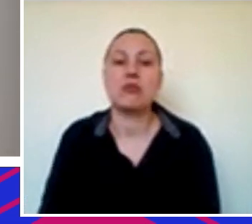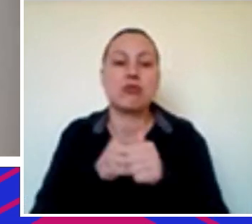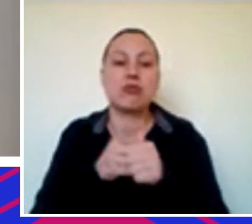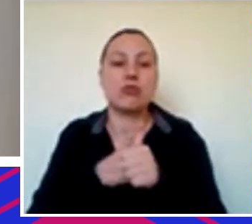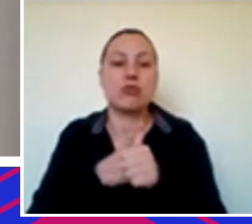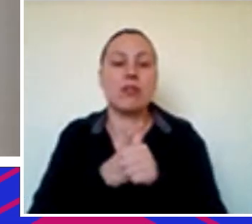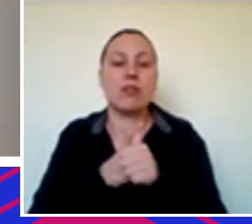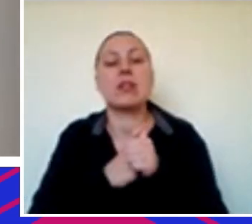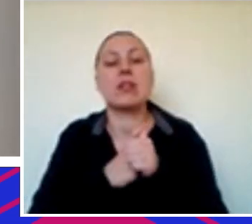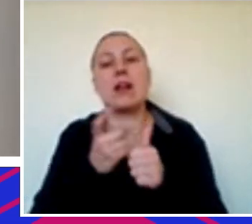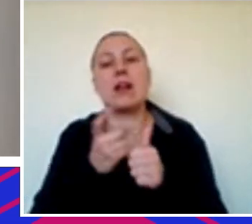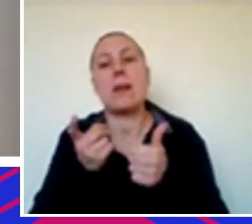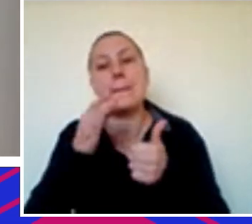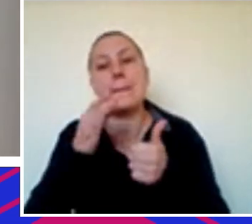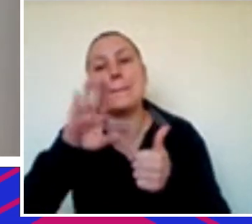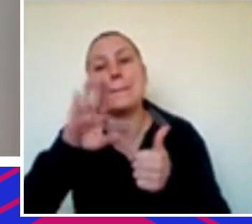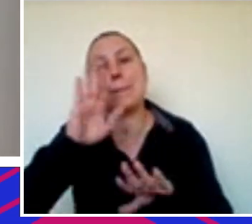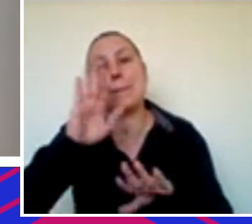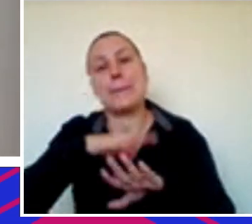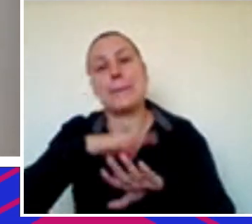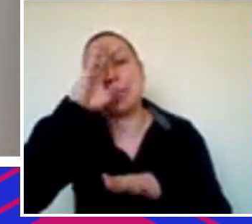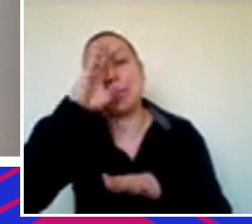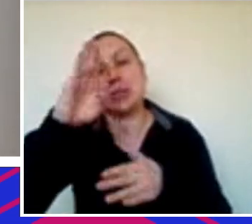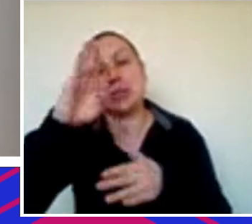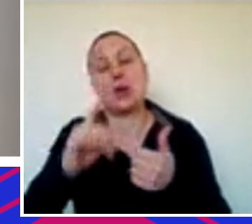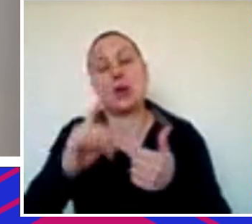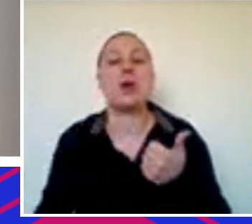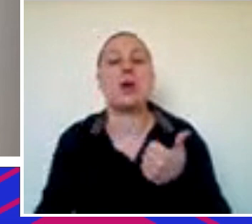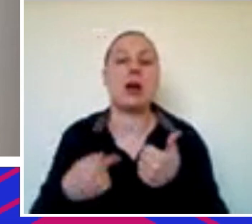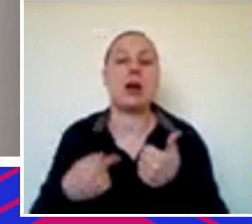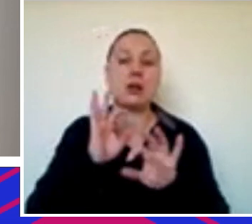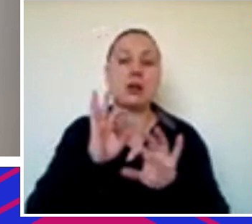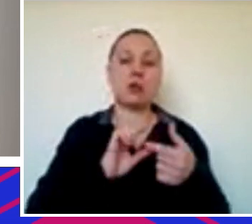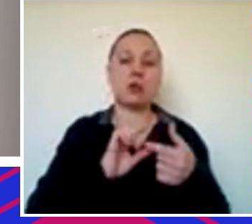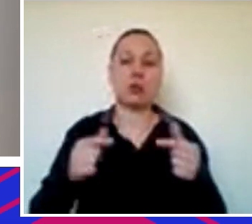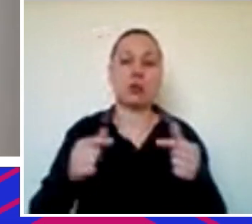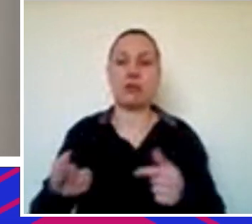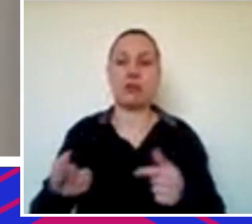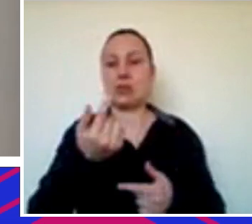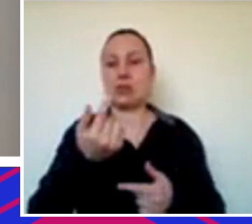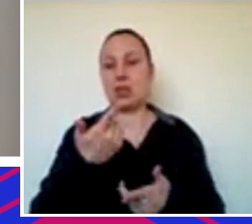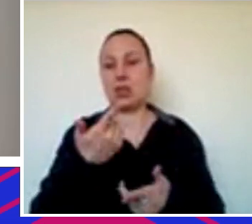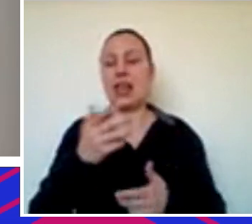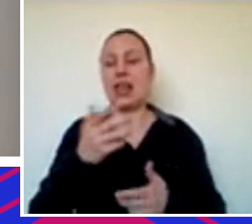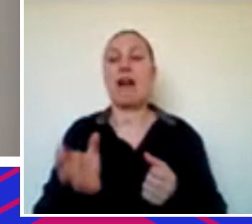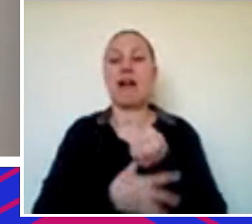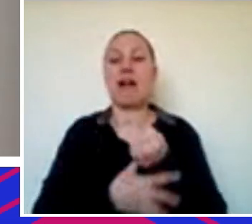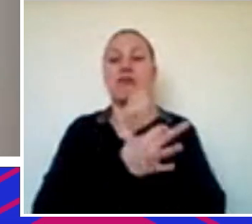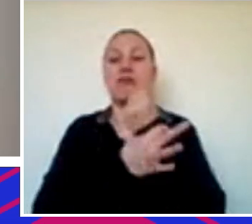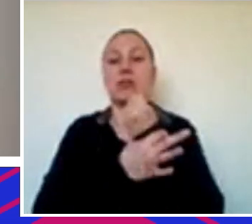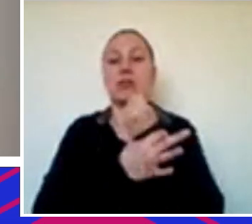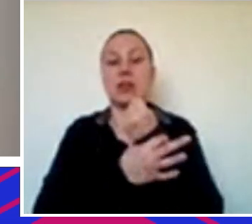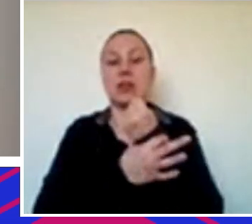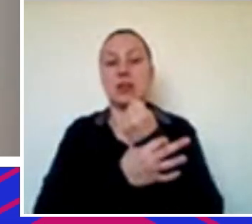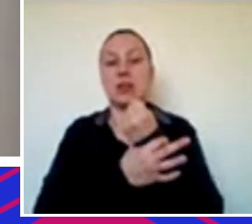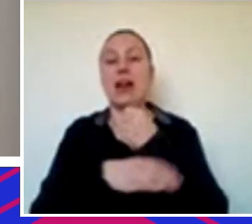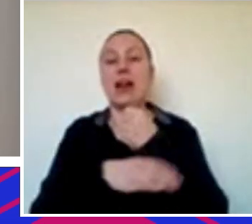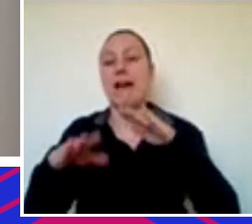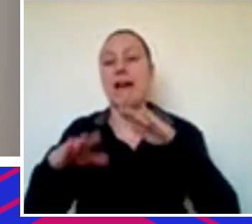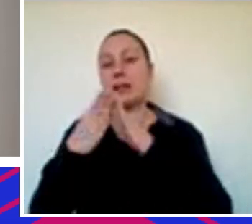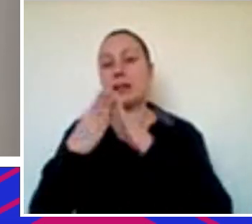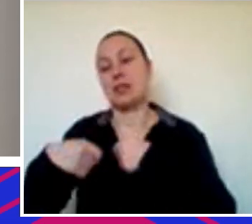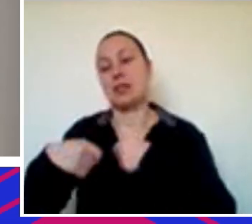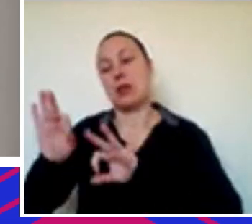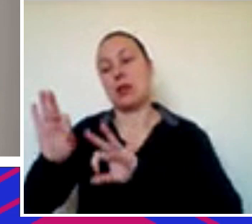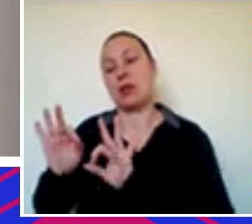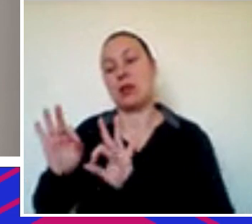mais ainda a gente entra num processo de estruturação financeira por exemplo com garantias a casa precisa estar em ordem com os contratos